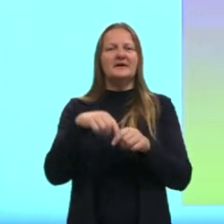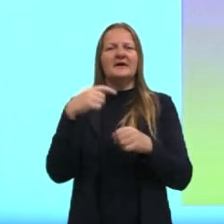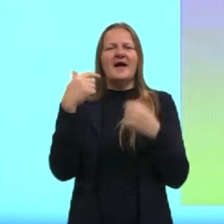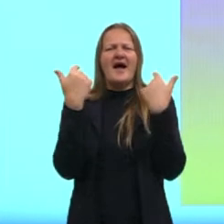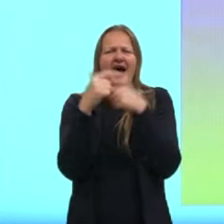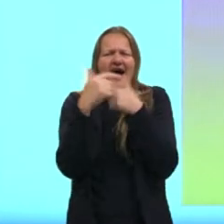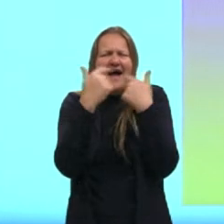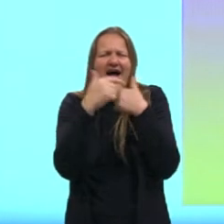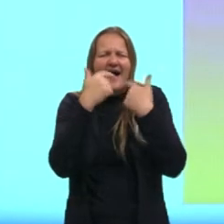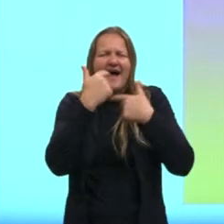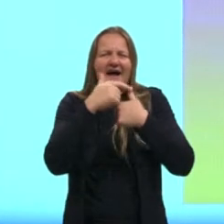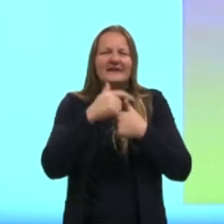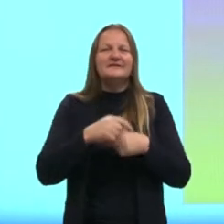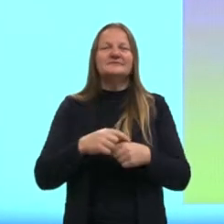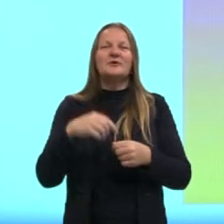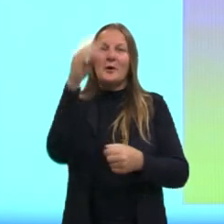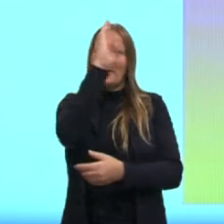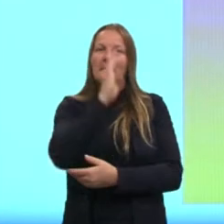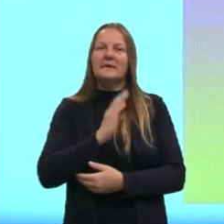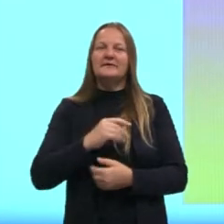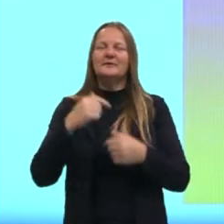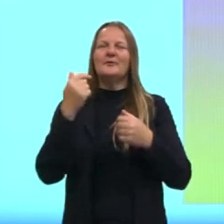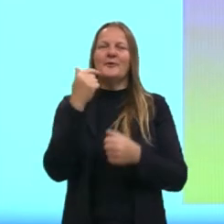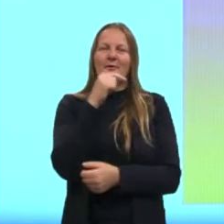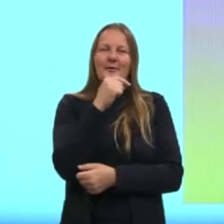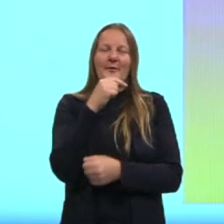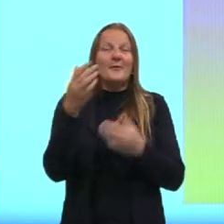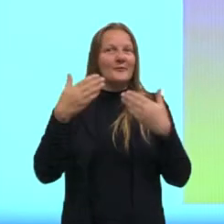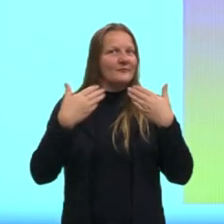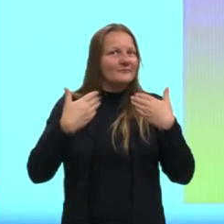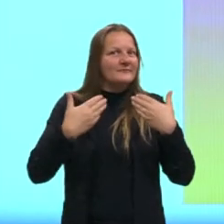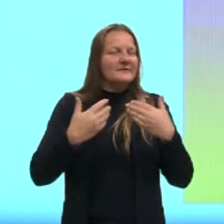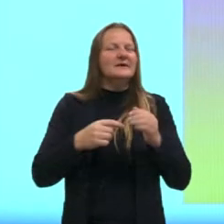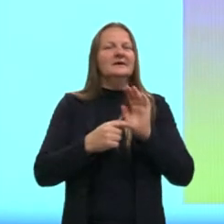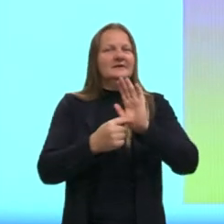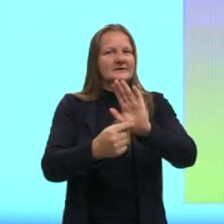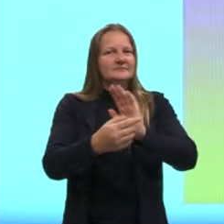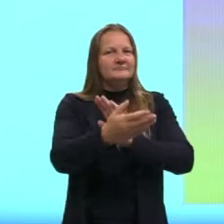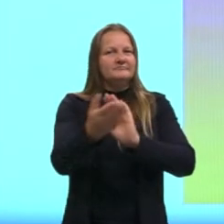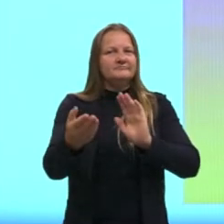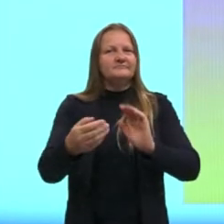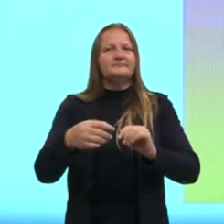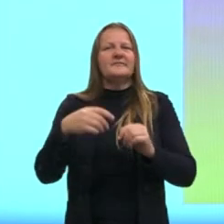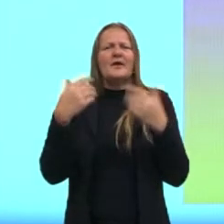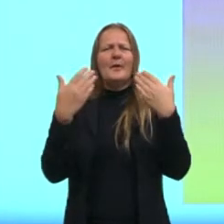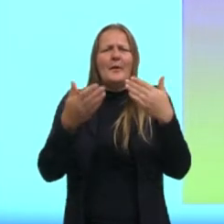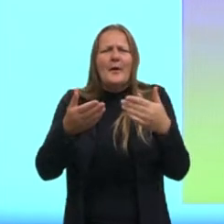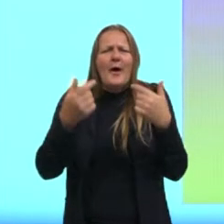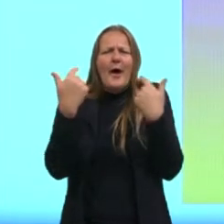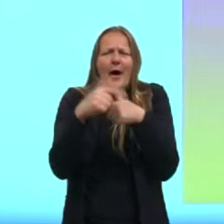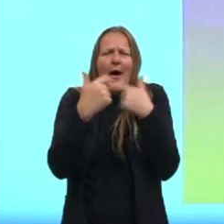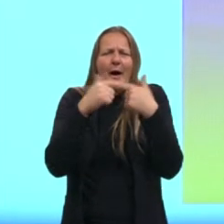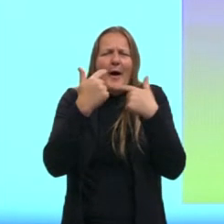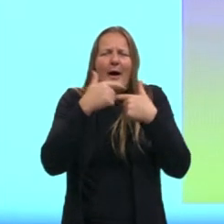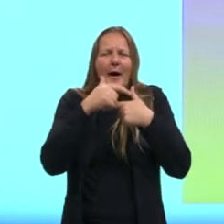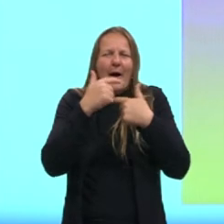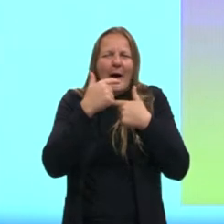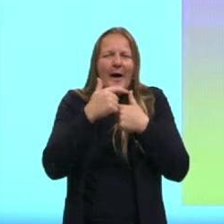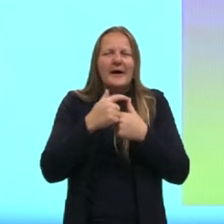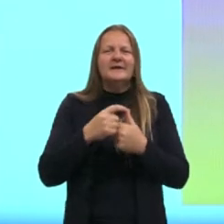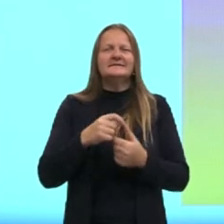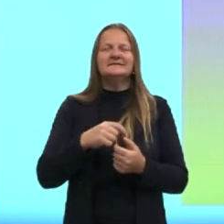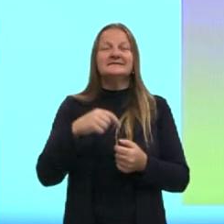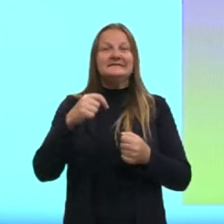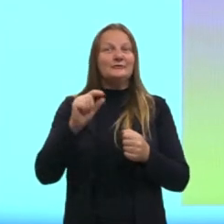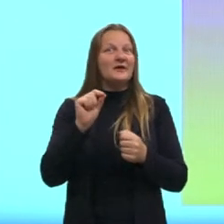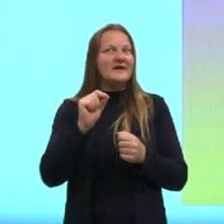Brasileiras de Verão, eu também indico para vocês aí o Comédias da Vida Privada, que é